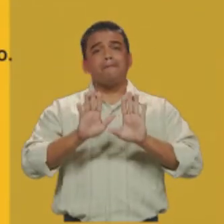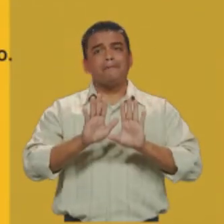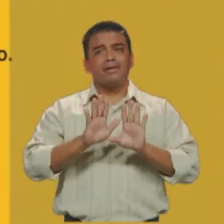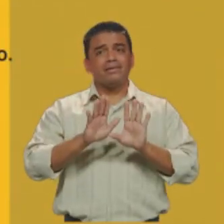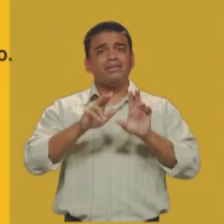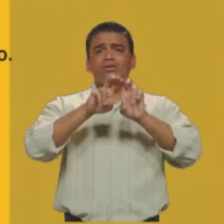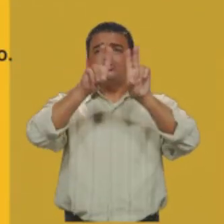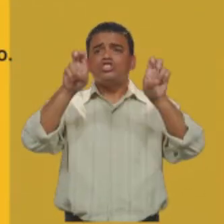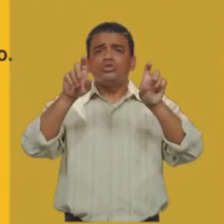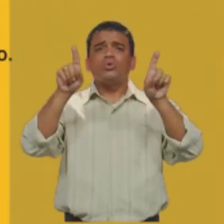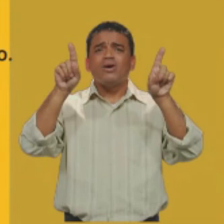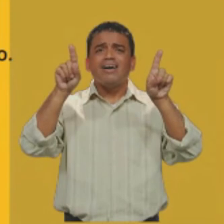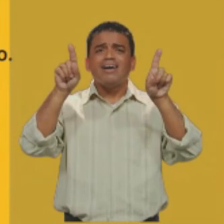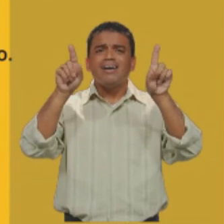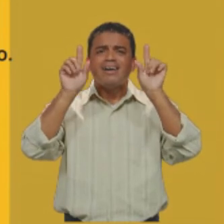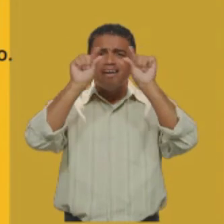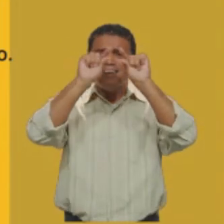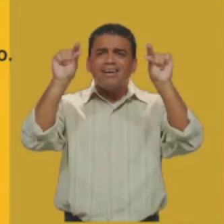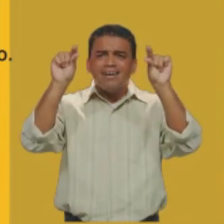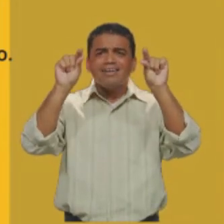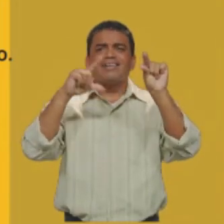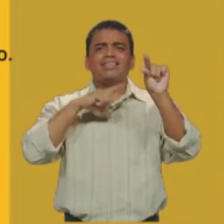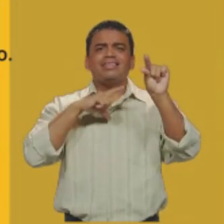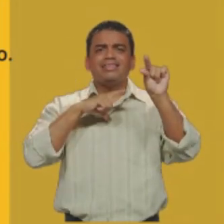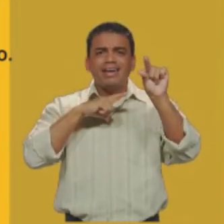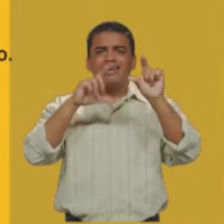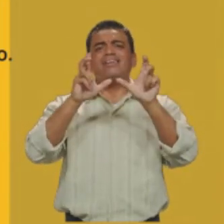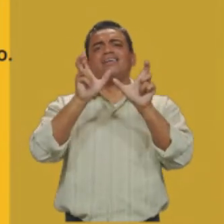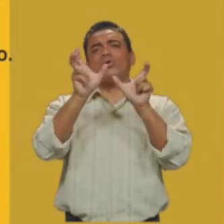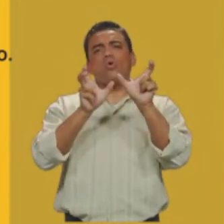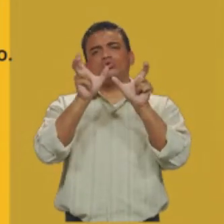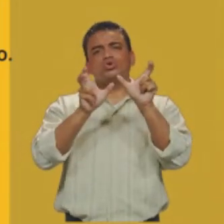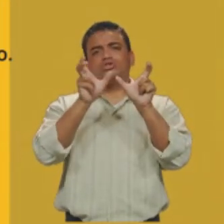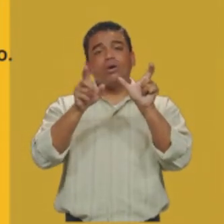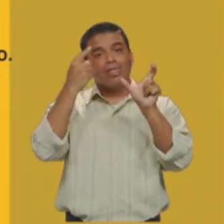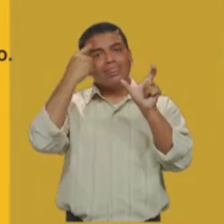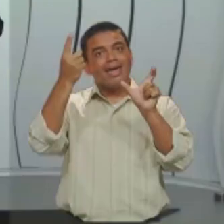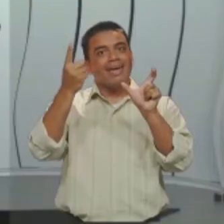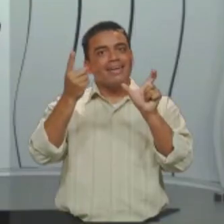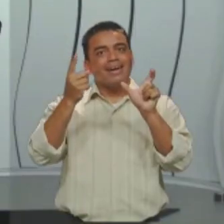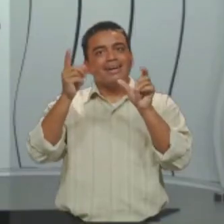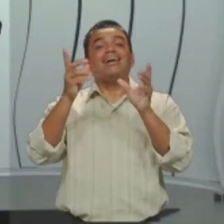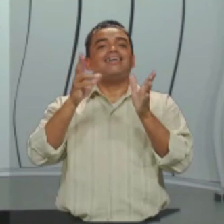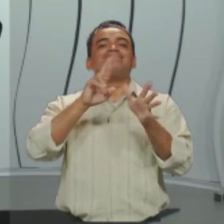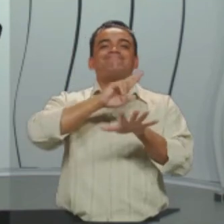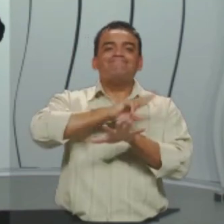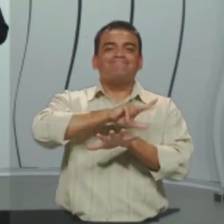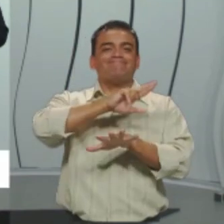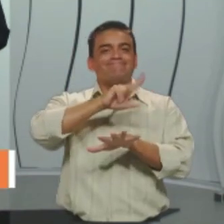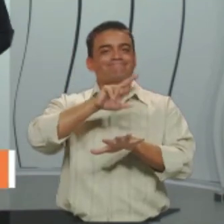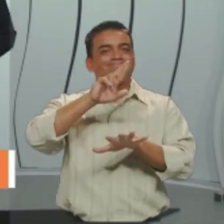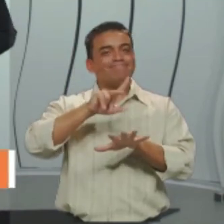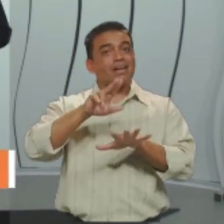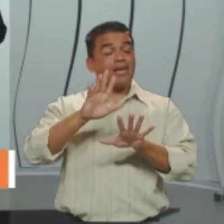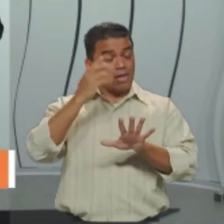início do texto. Já lá no título nós temos uma conjunção. Que dá a ideia de adversidade. Eu sei,